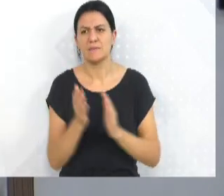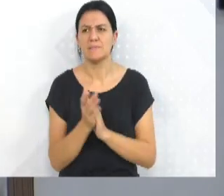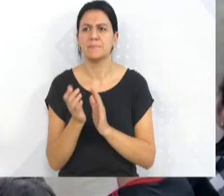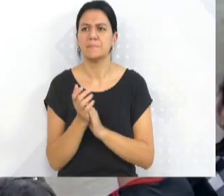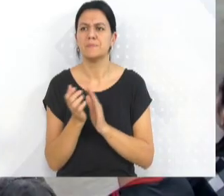Obrigado. Obrigado. Obrigado. Obrigado.